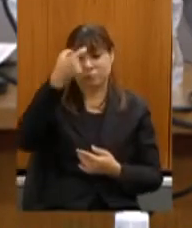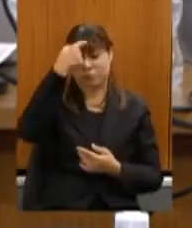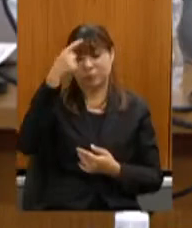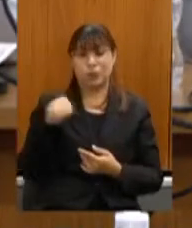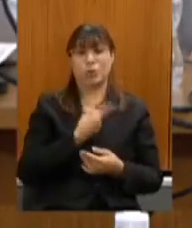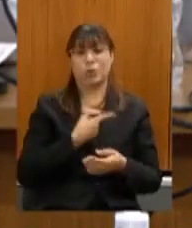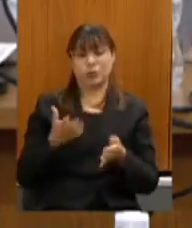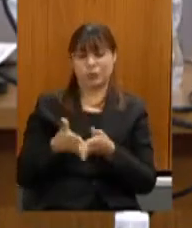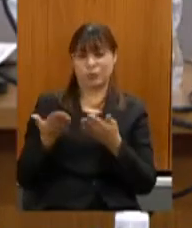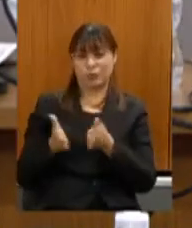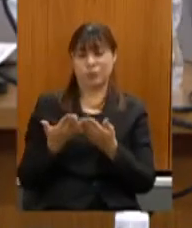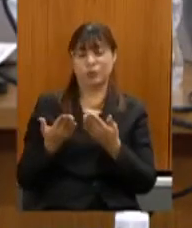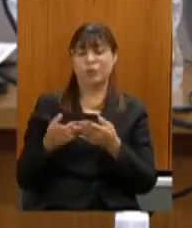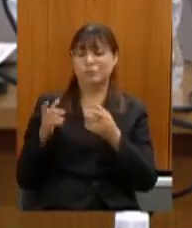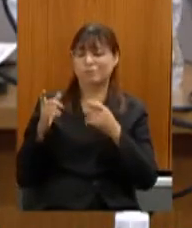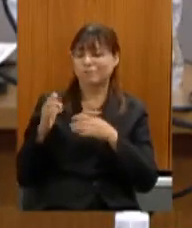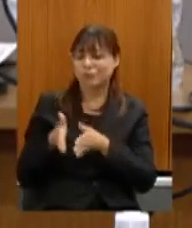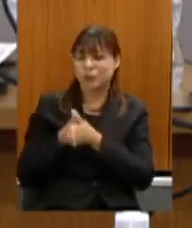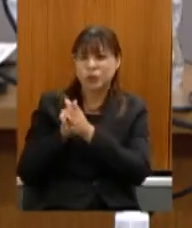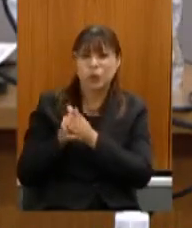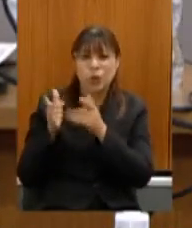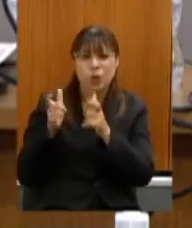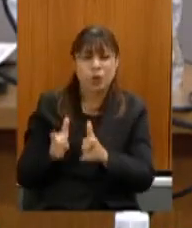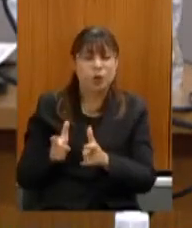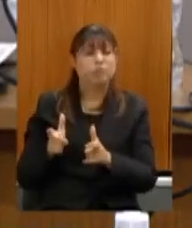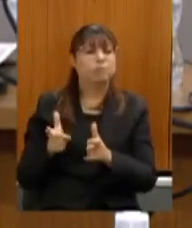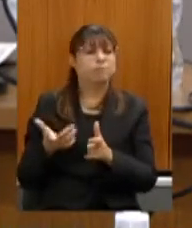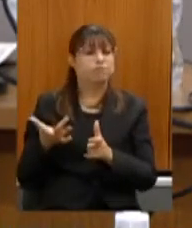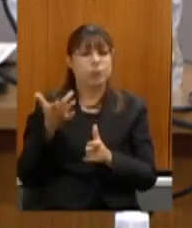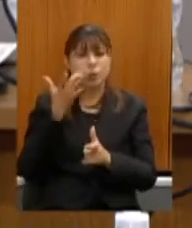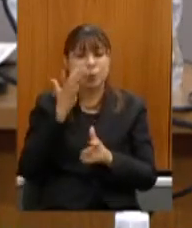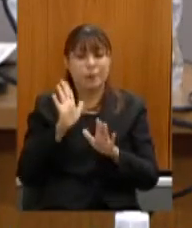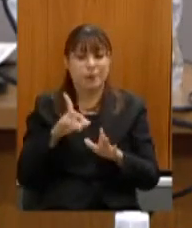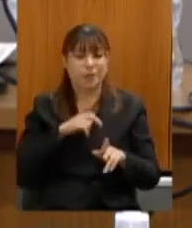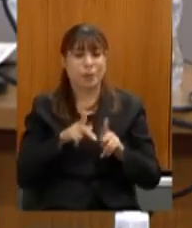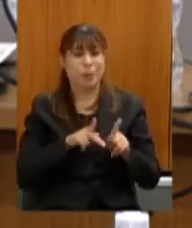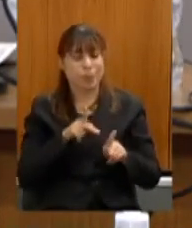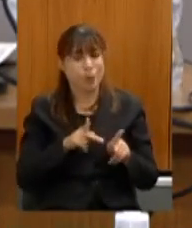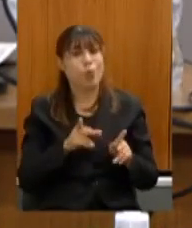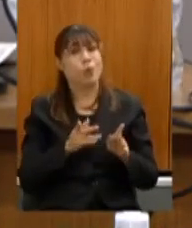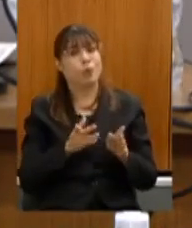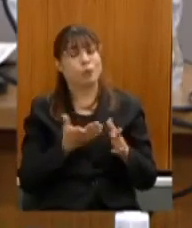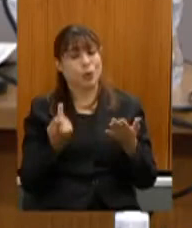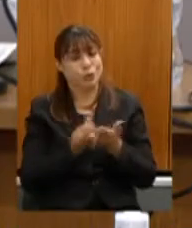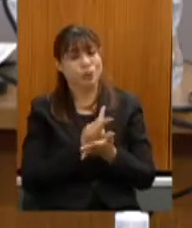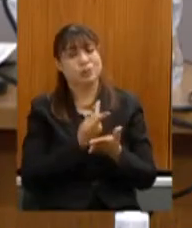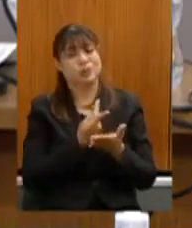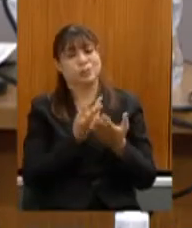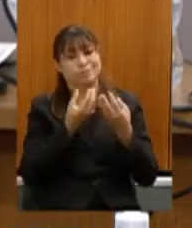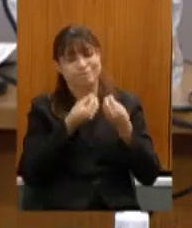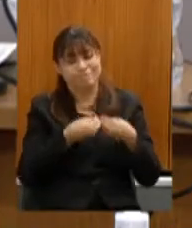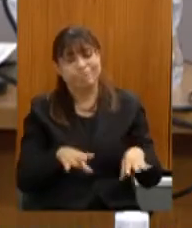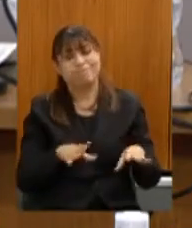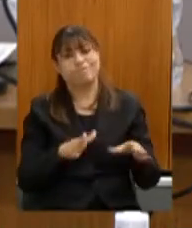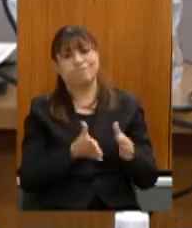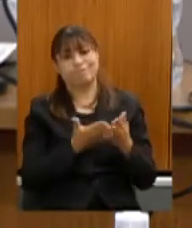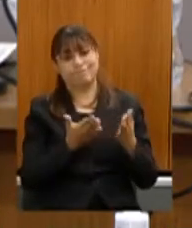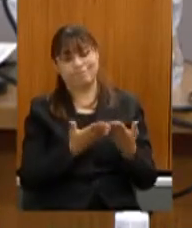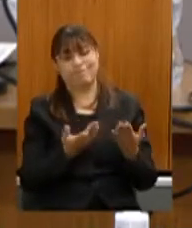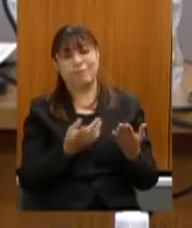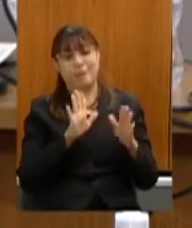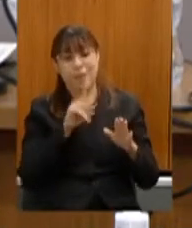somos pobres Jequitinhonha é uma região rica com o povo empobrecido e que tem muito a contribuir não só para a economia